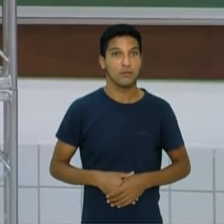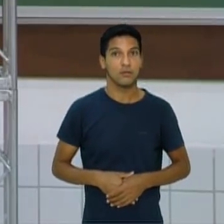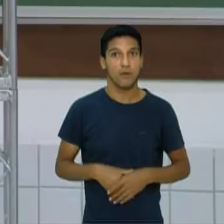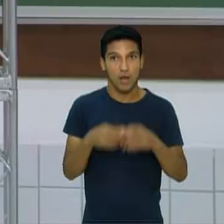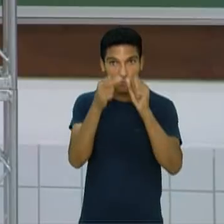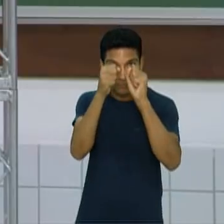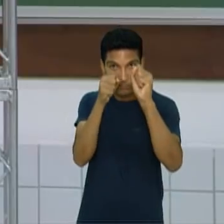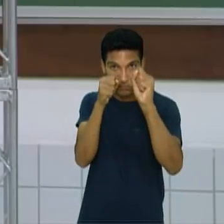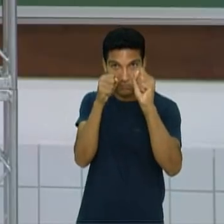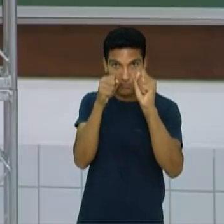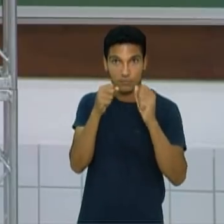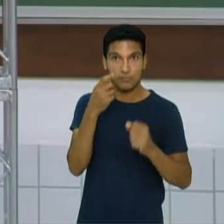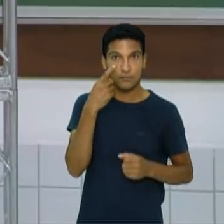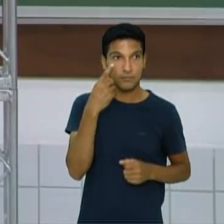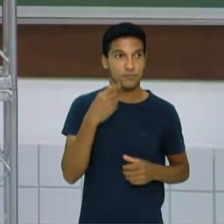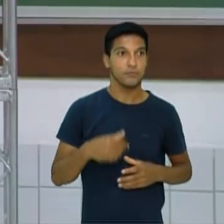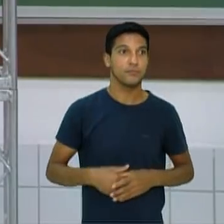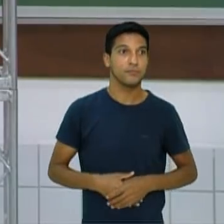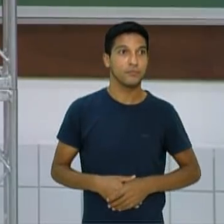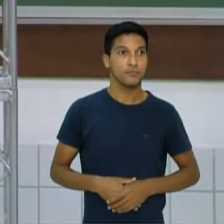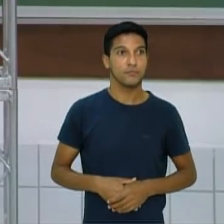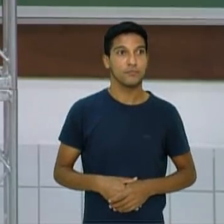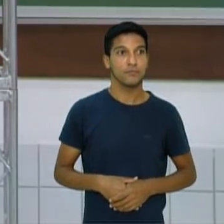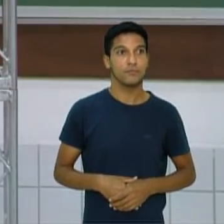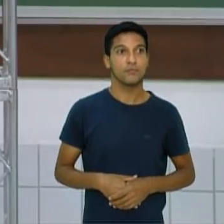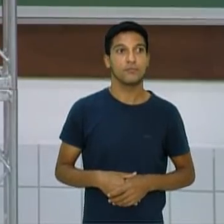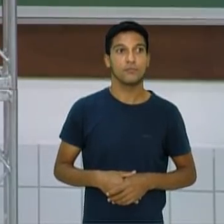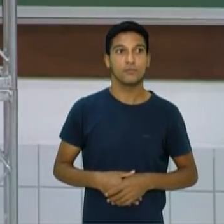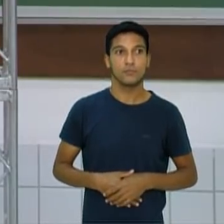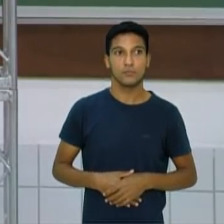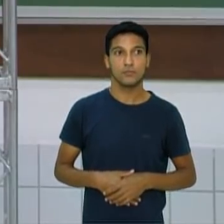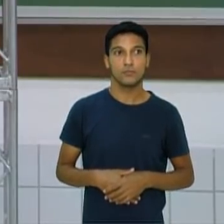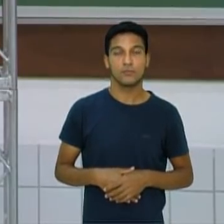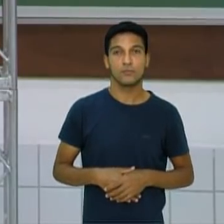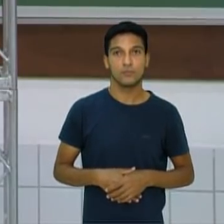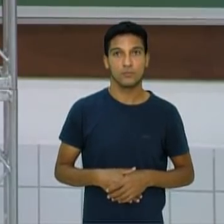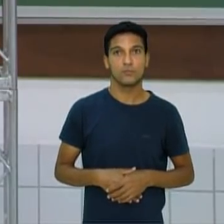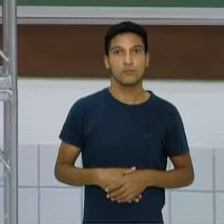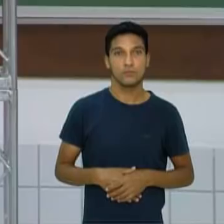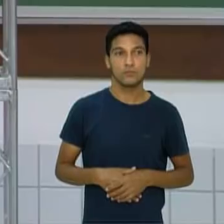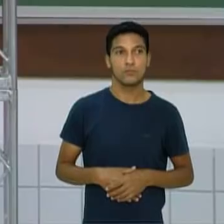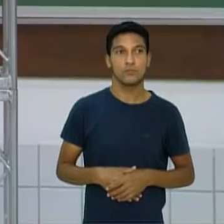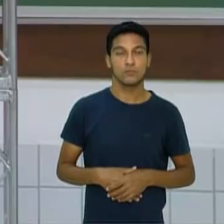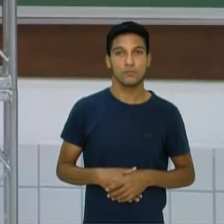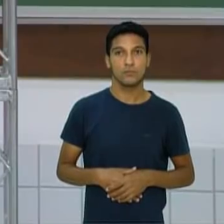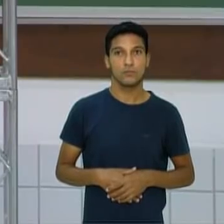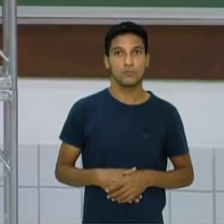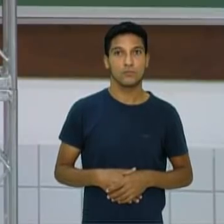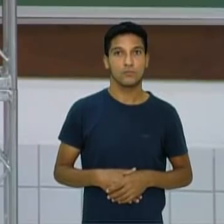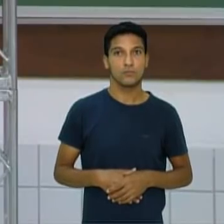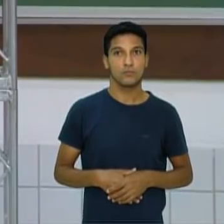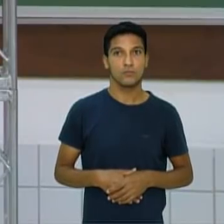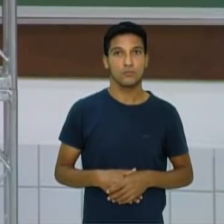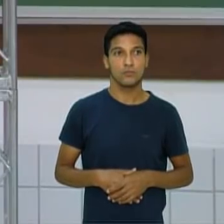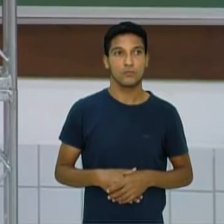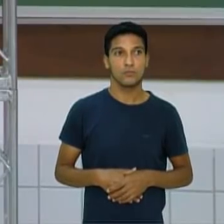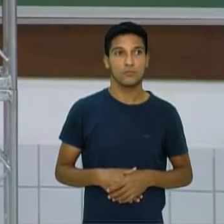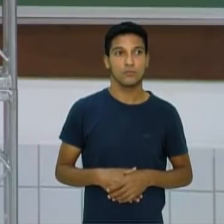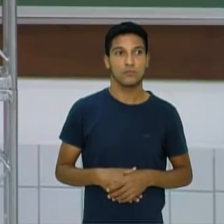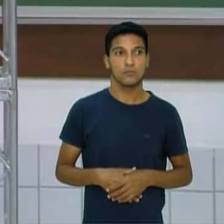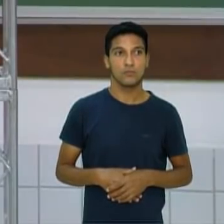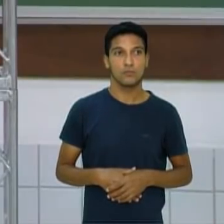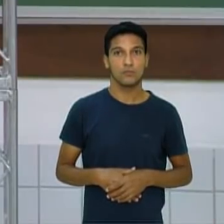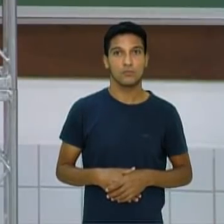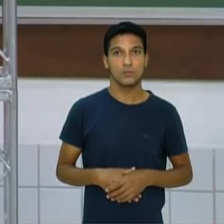guarda. O cruzado, eu levava o braço aqui, certo? Agora, no gancho, esse